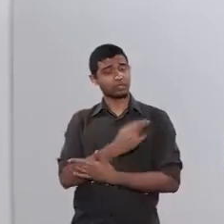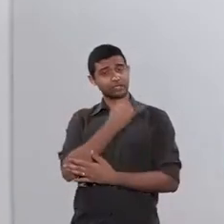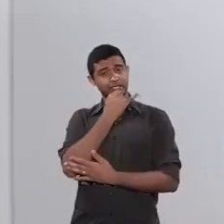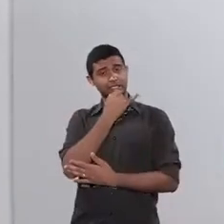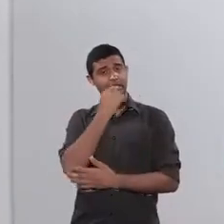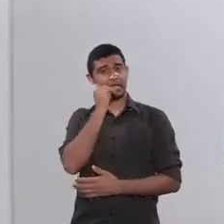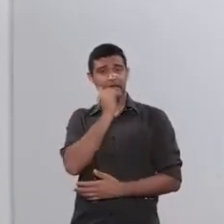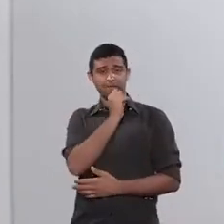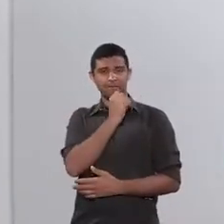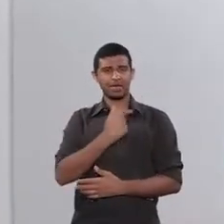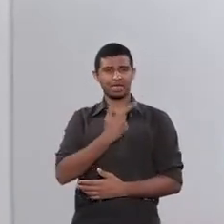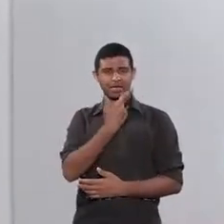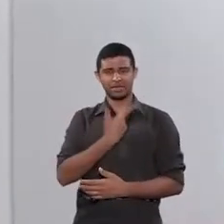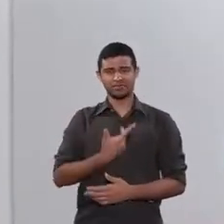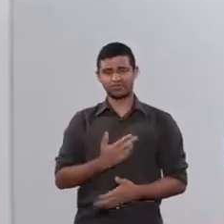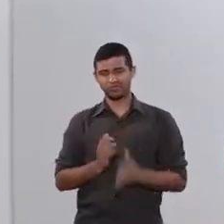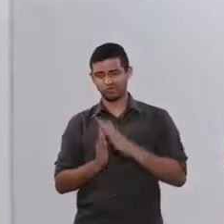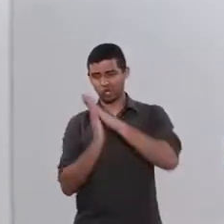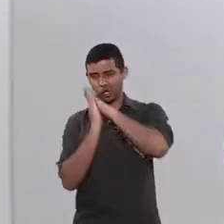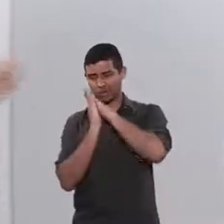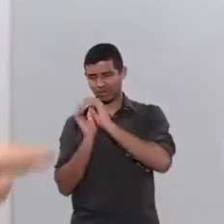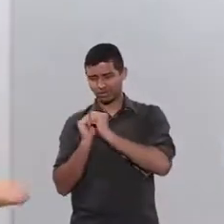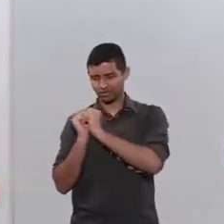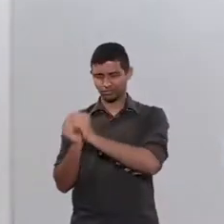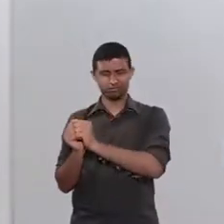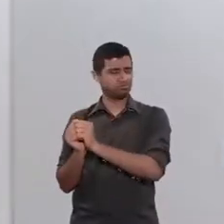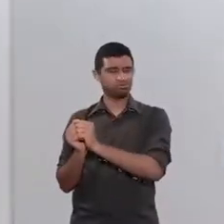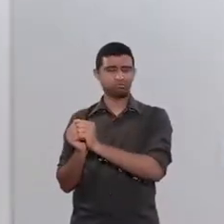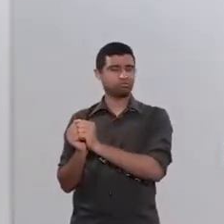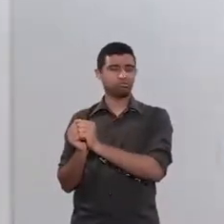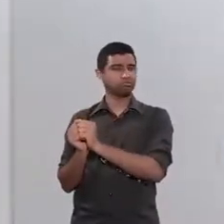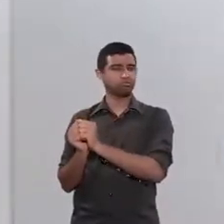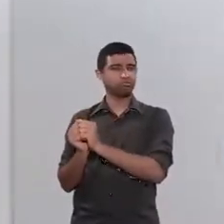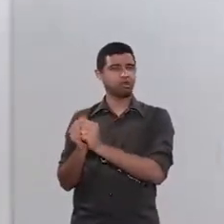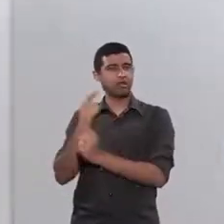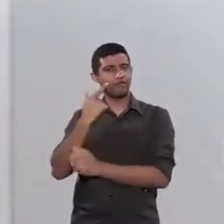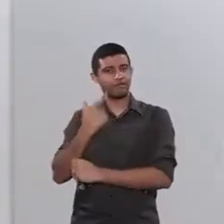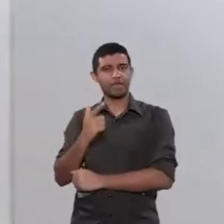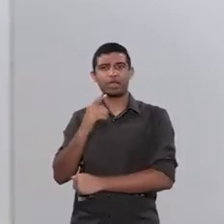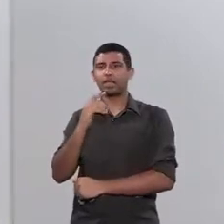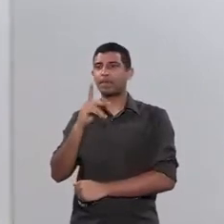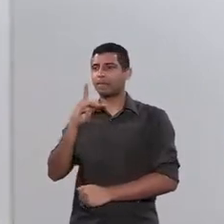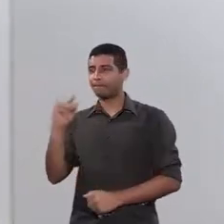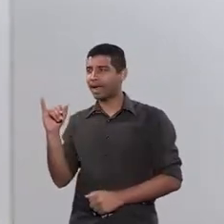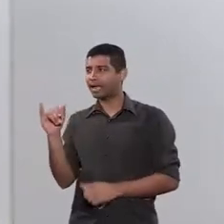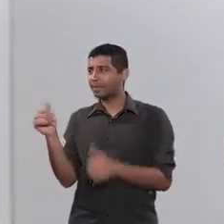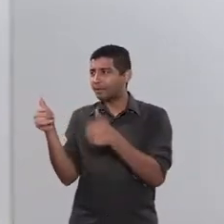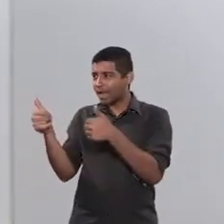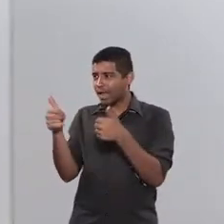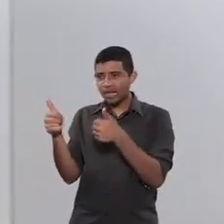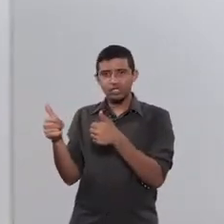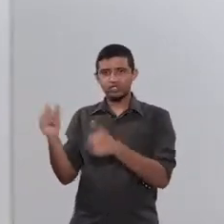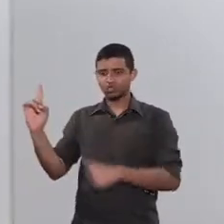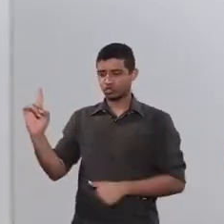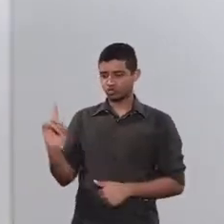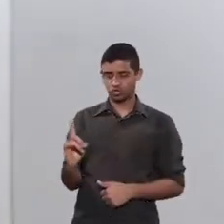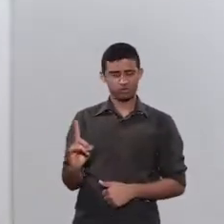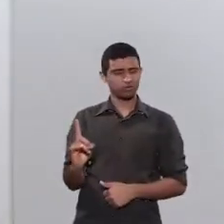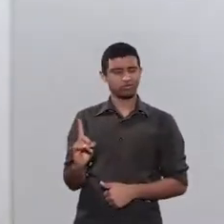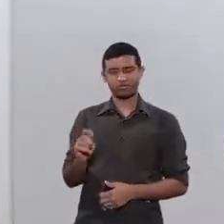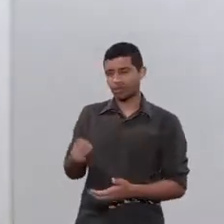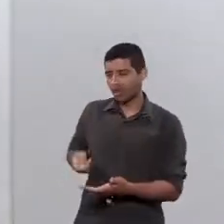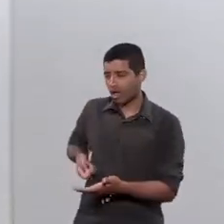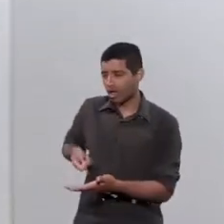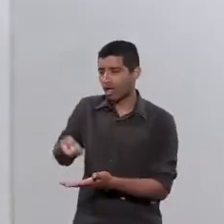inclusive, mãe tirava, deixava de dormir com ela, porque elas costumavam dormir juntas, toda vez que ela chegava bem na casa do pai, ou ela não dava